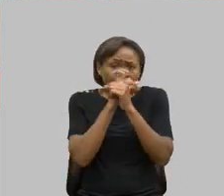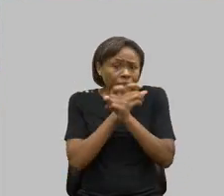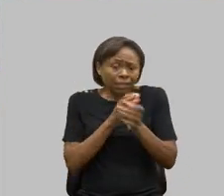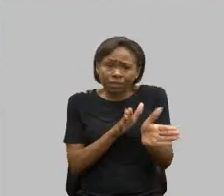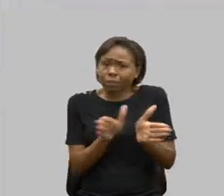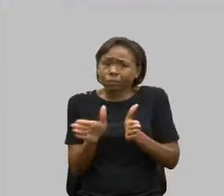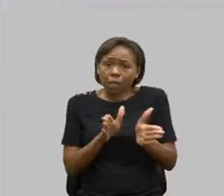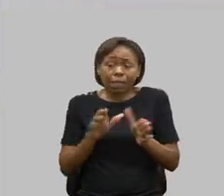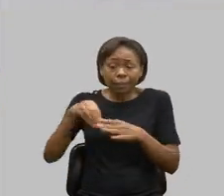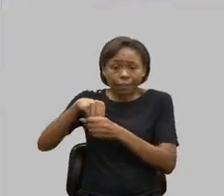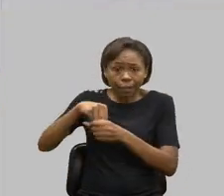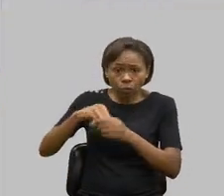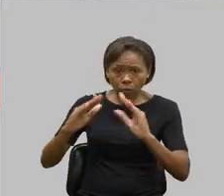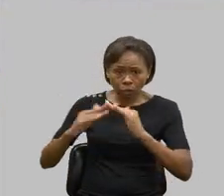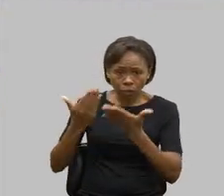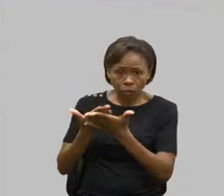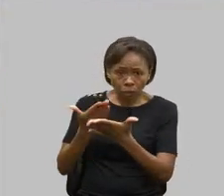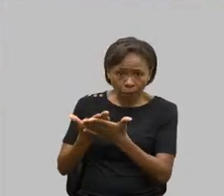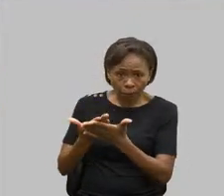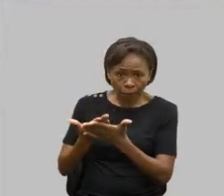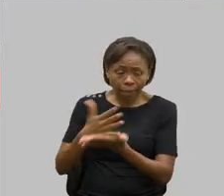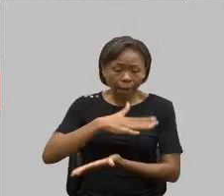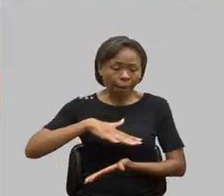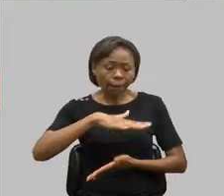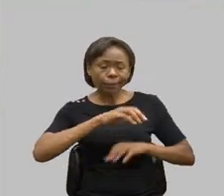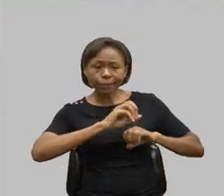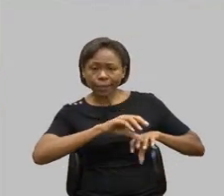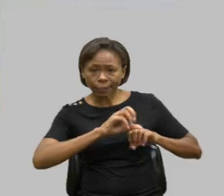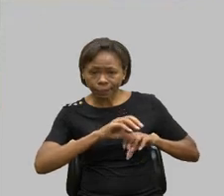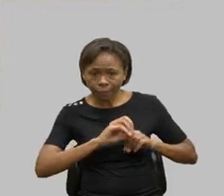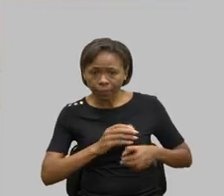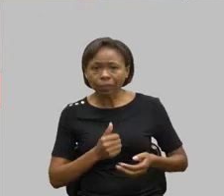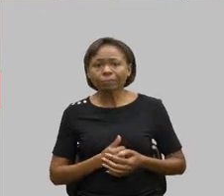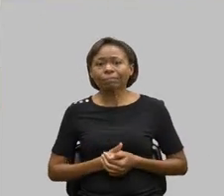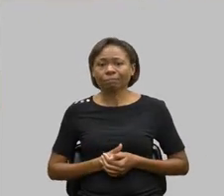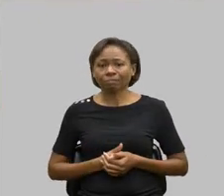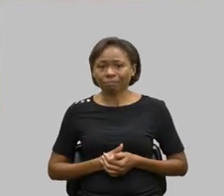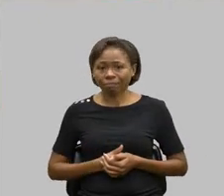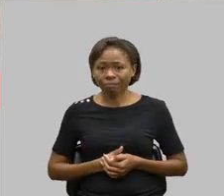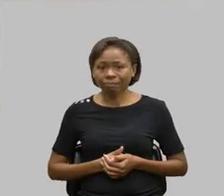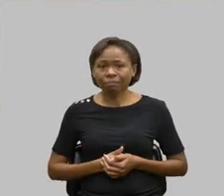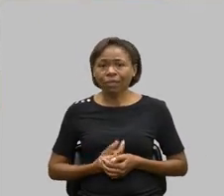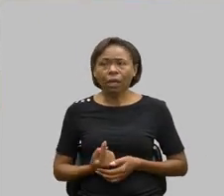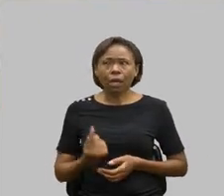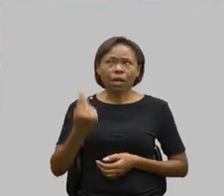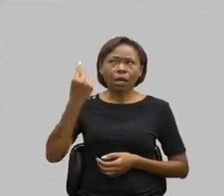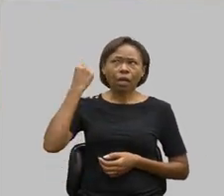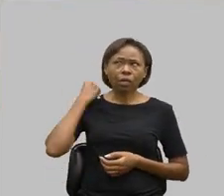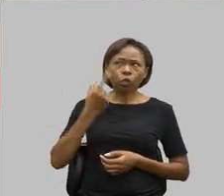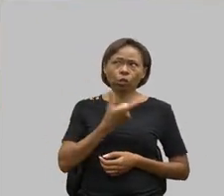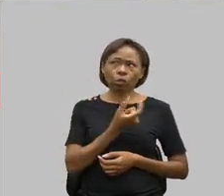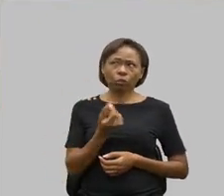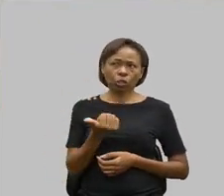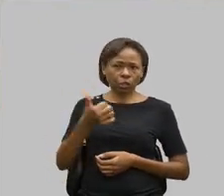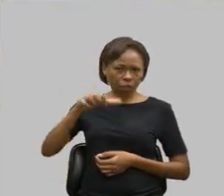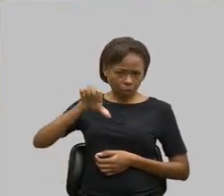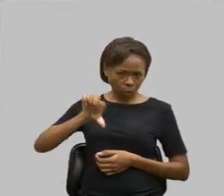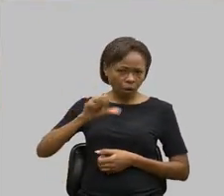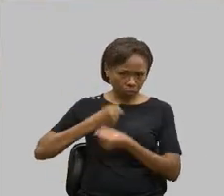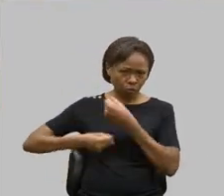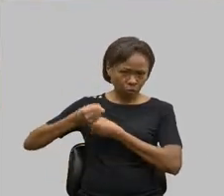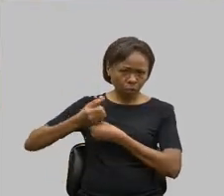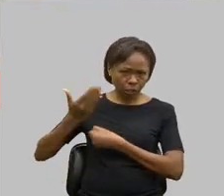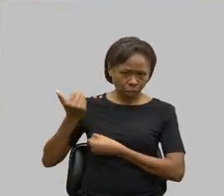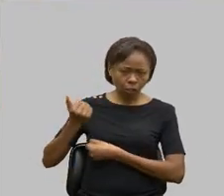Nas escolas, na educação, lá em 2019, doutor Maurício, quando nós